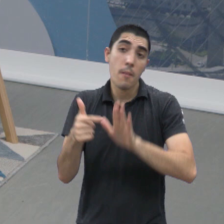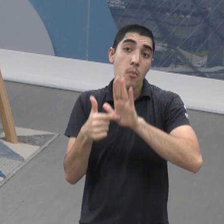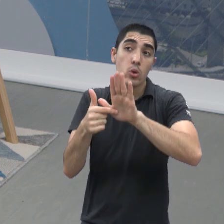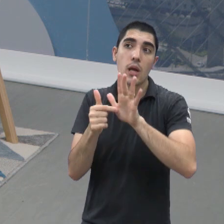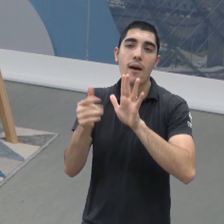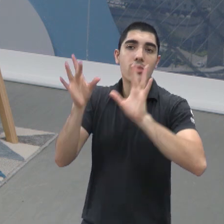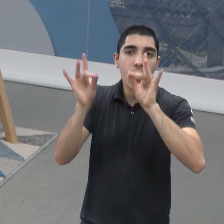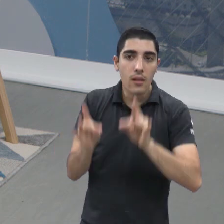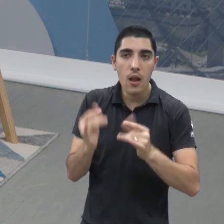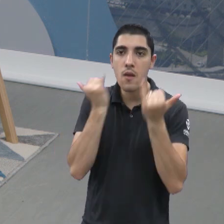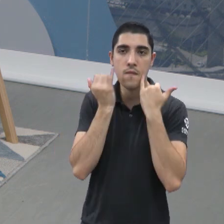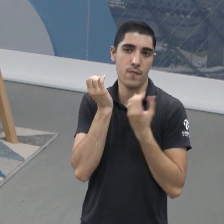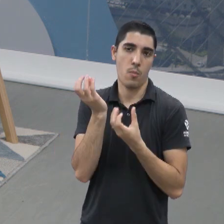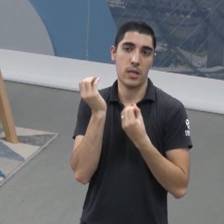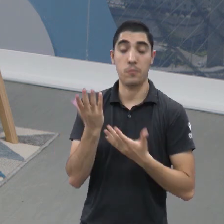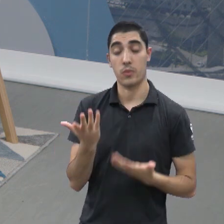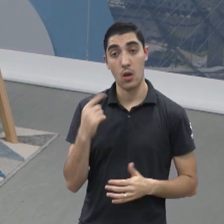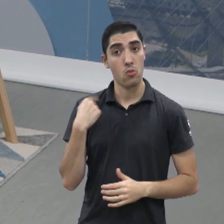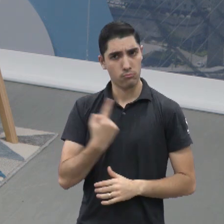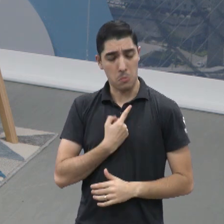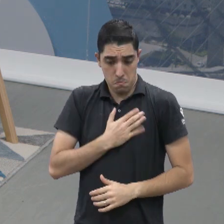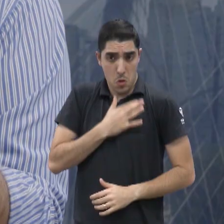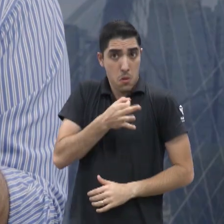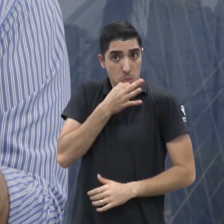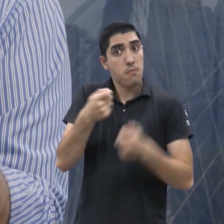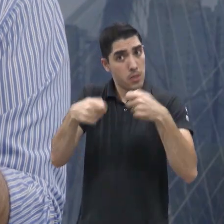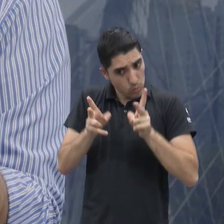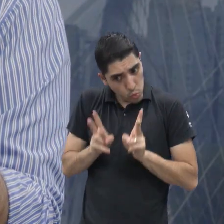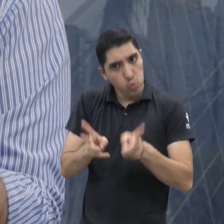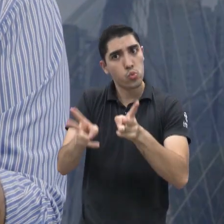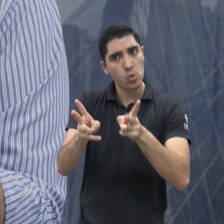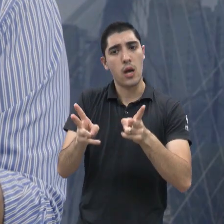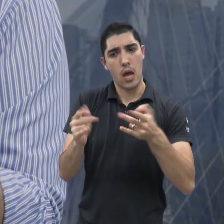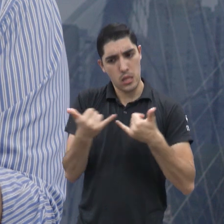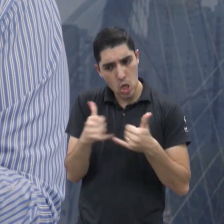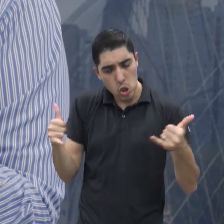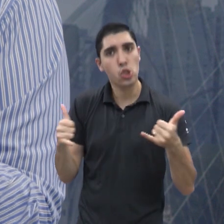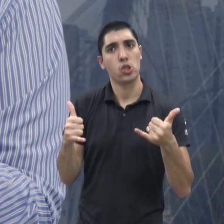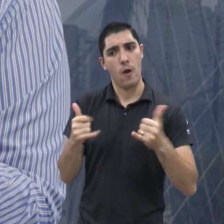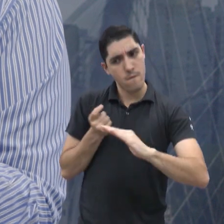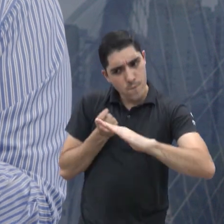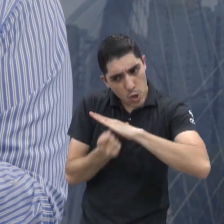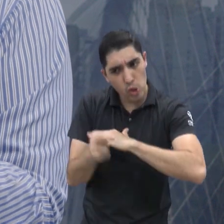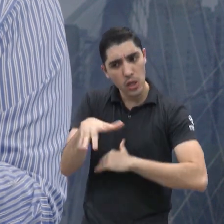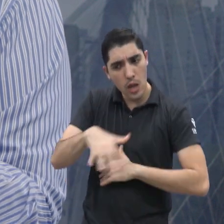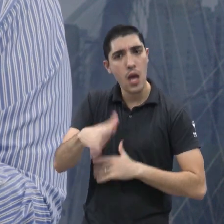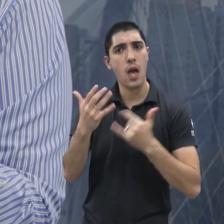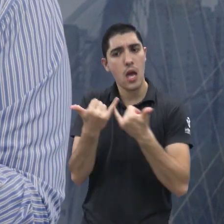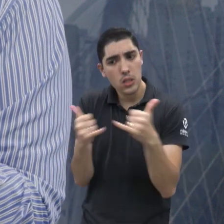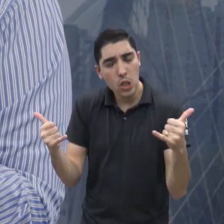Eu não posso... Eu acho que a gente tem que continuar com essa transição energética. A gente tem que investir nessa área. Como